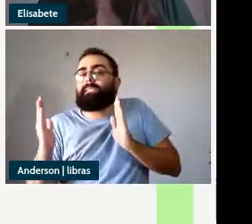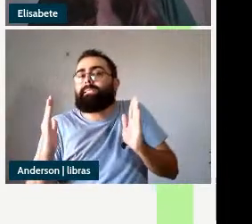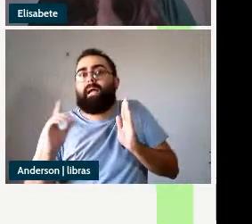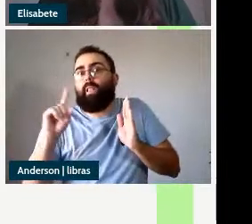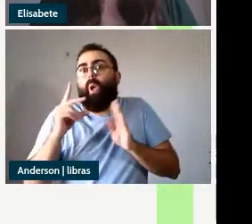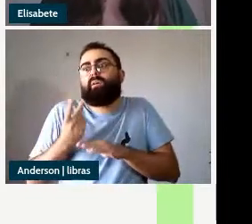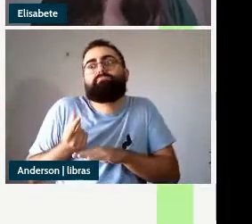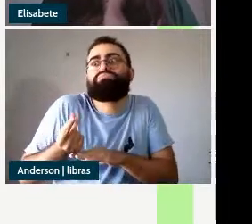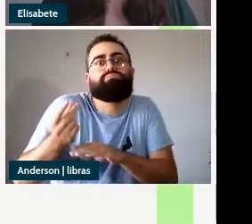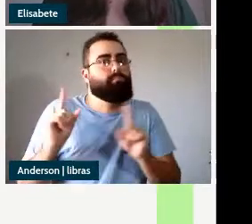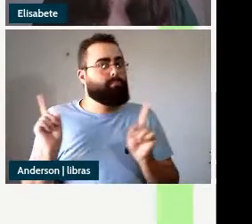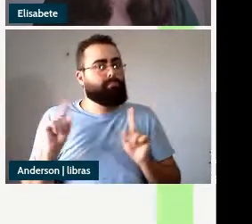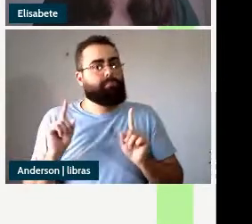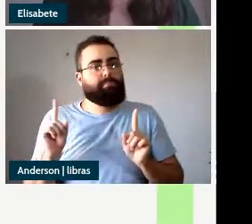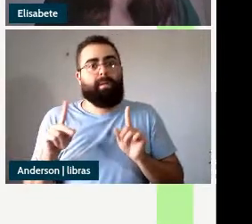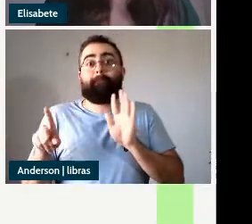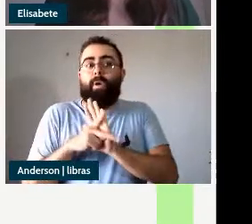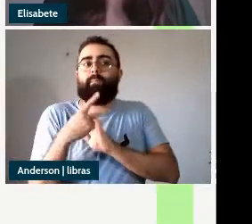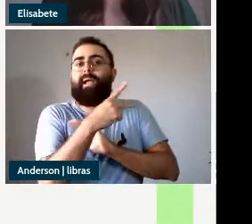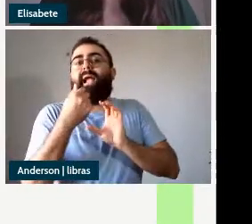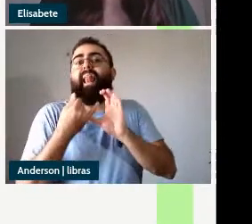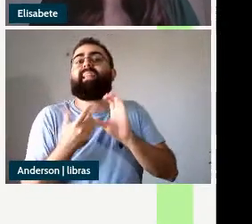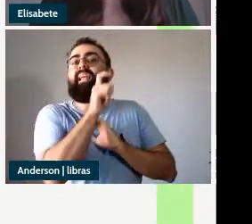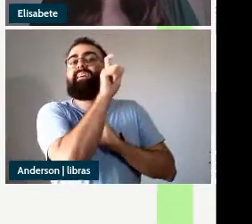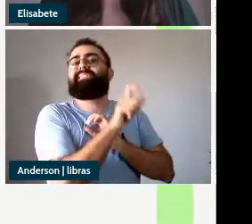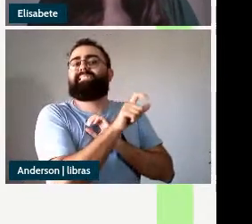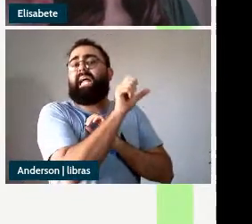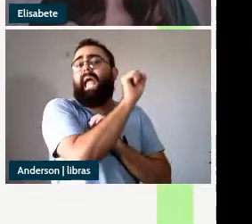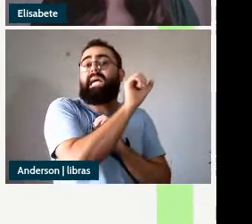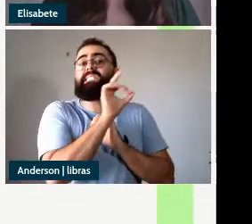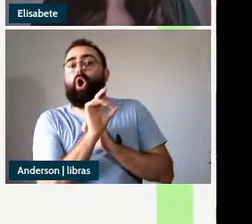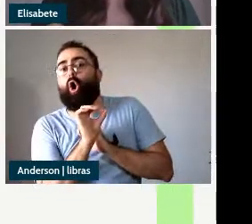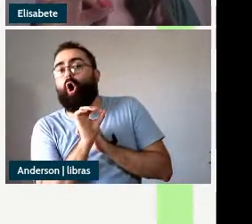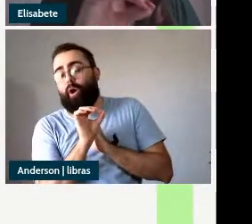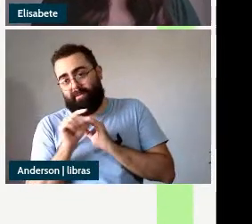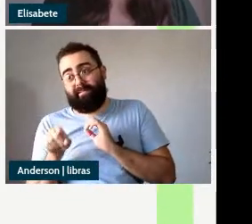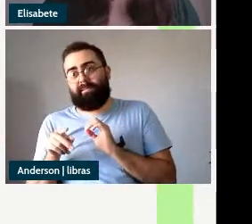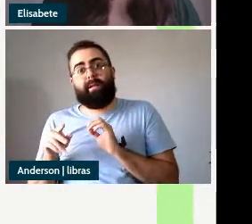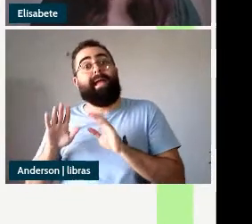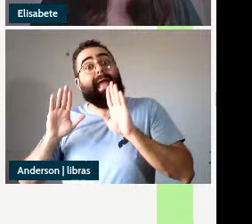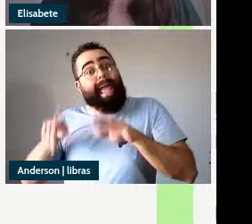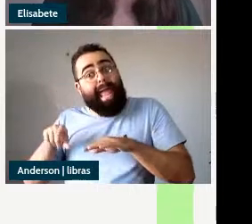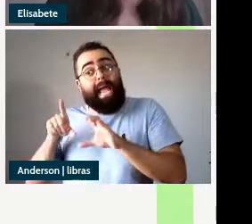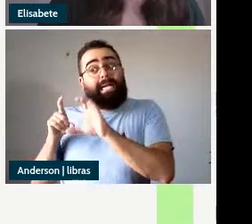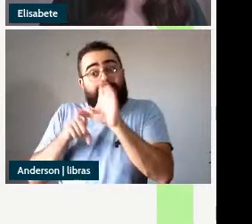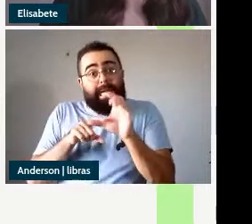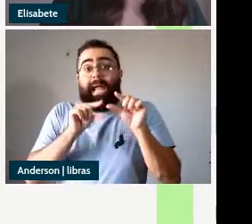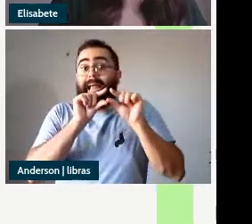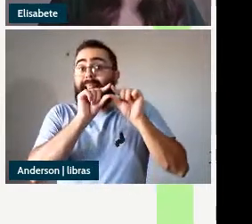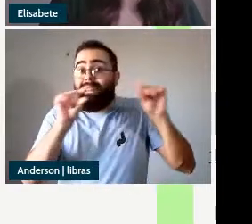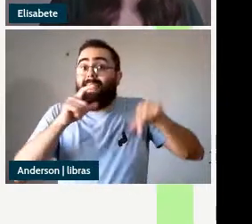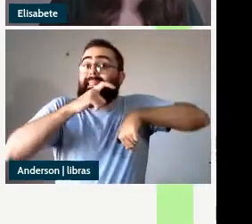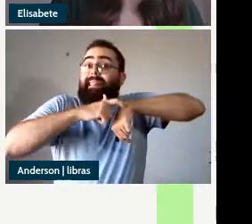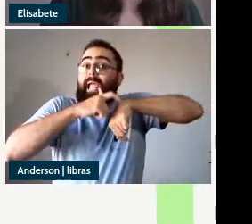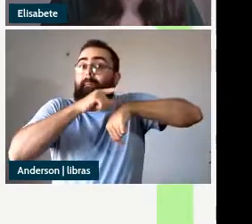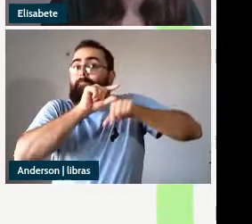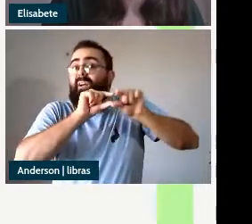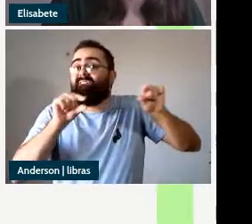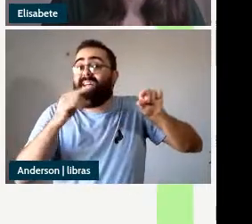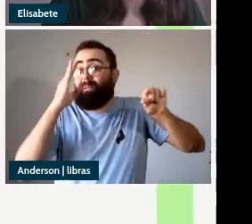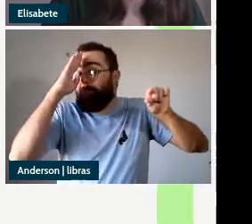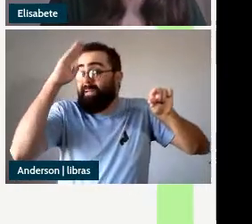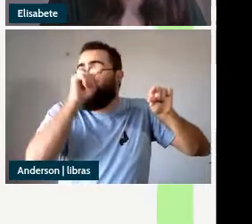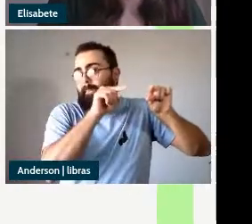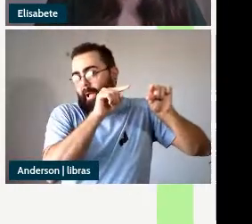denota uma eventualidade que está ancorada no tempo do evento da oração matriz do tempo do evento da praticação